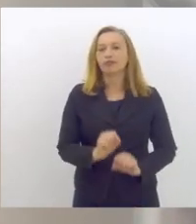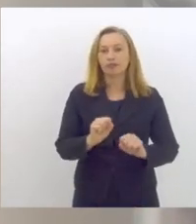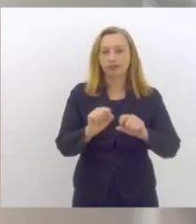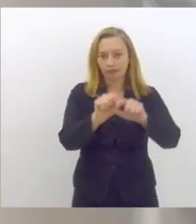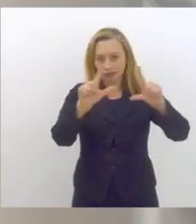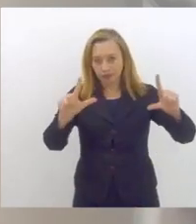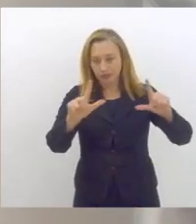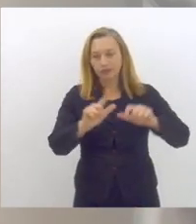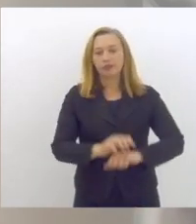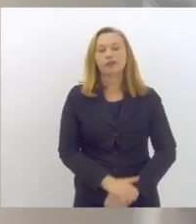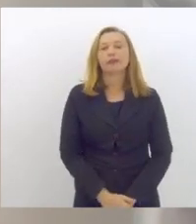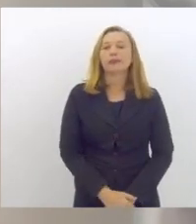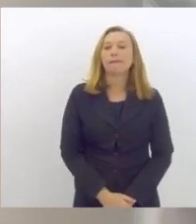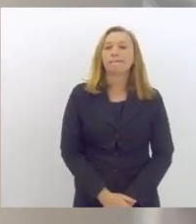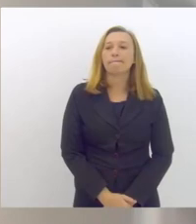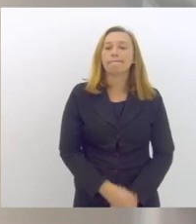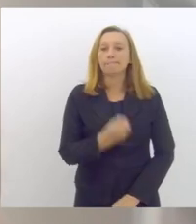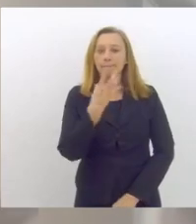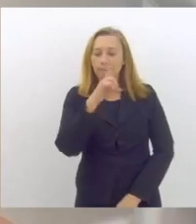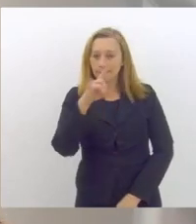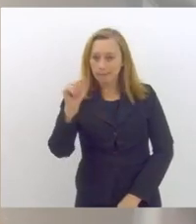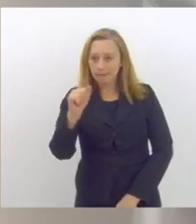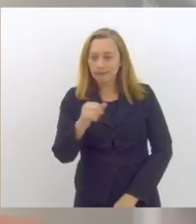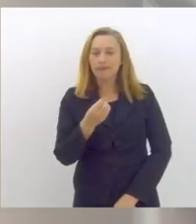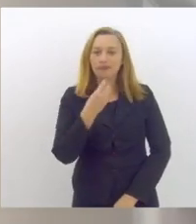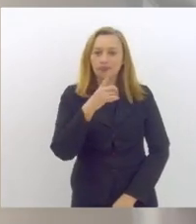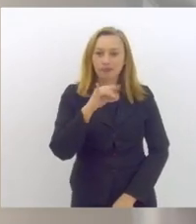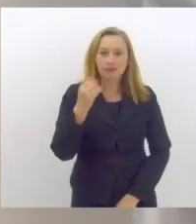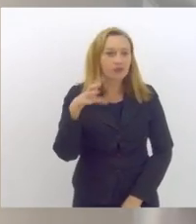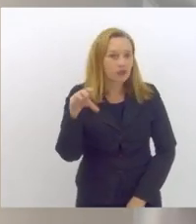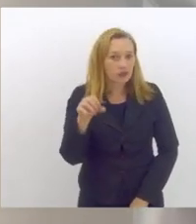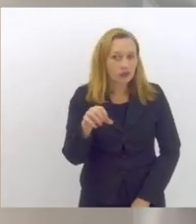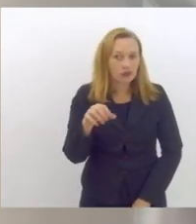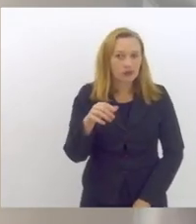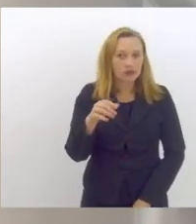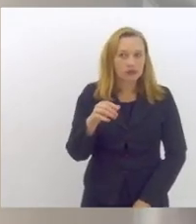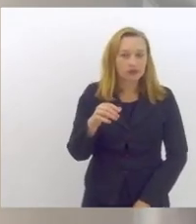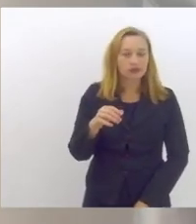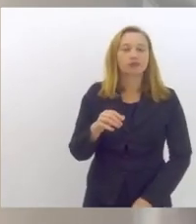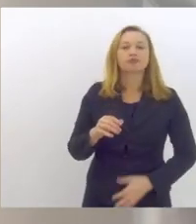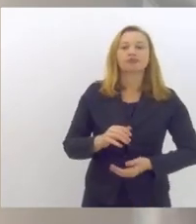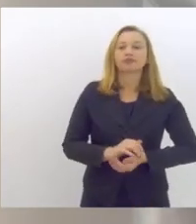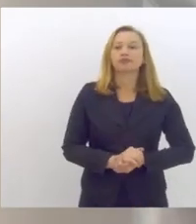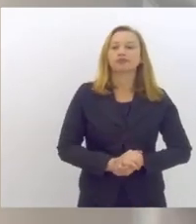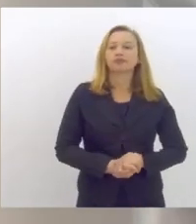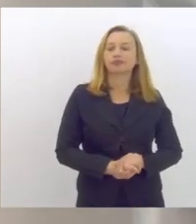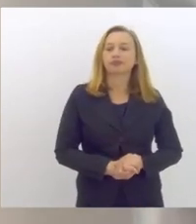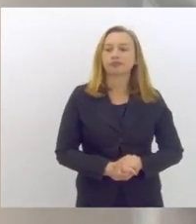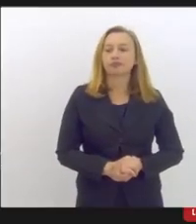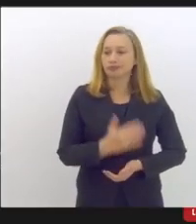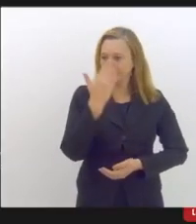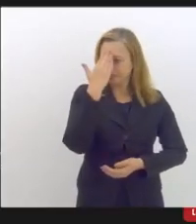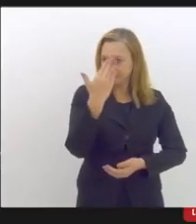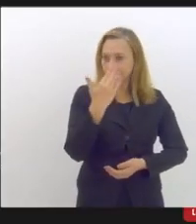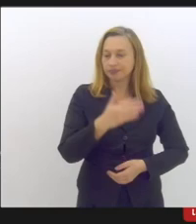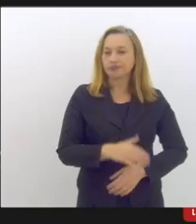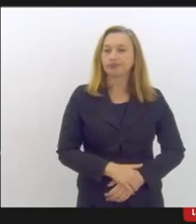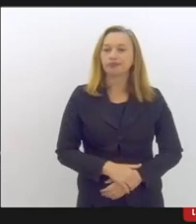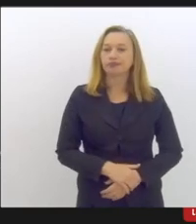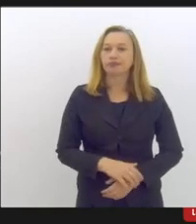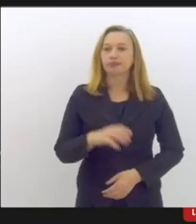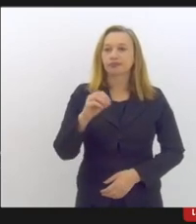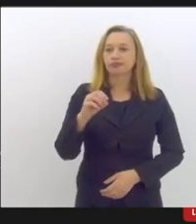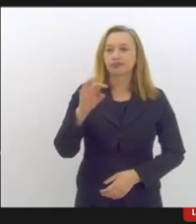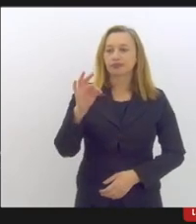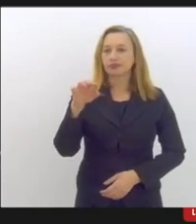aí o microfone bom dia bom dia obrigado pela presença estamos sim obrigada eu Tavi bom